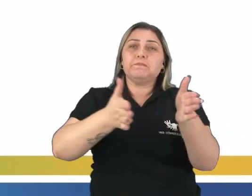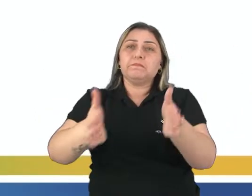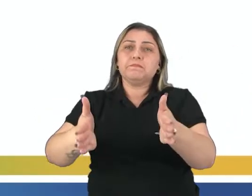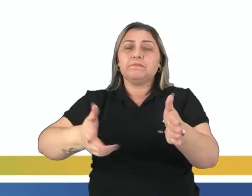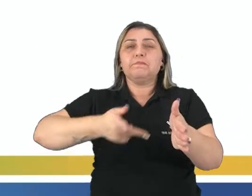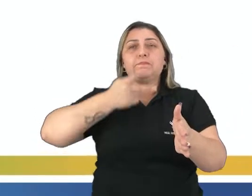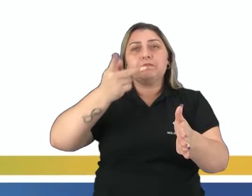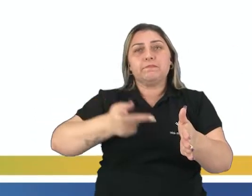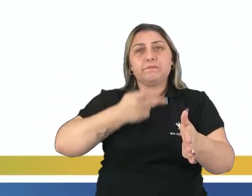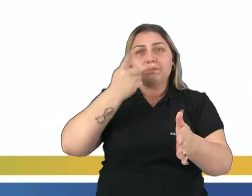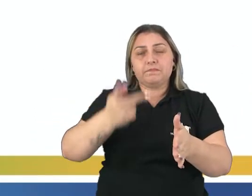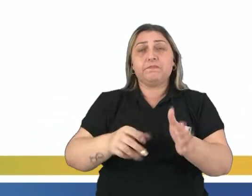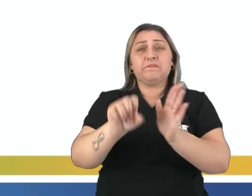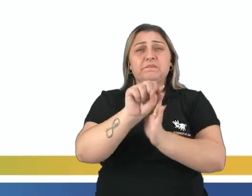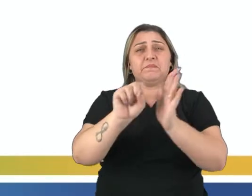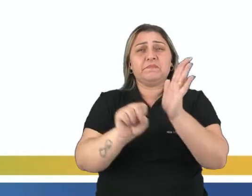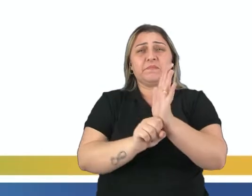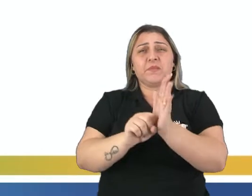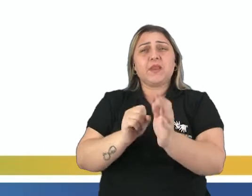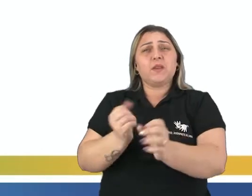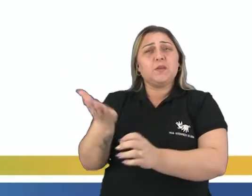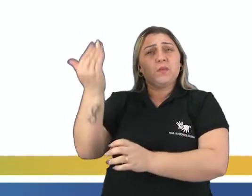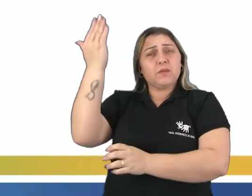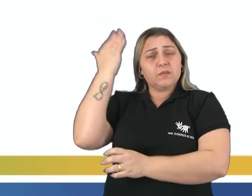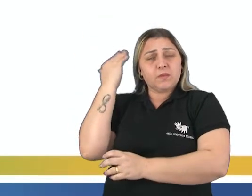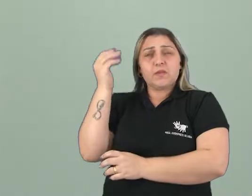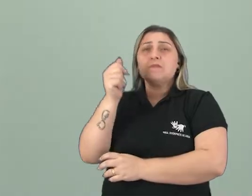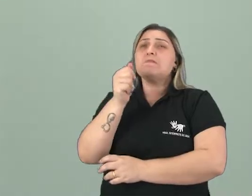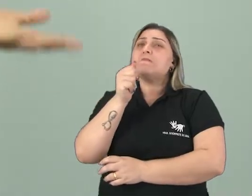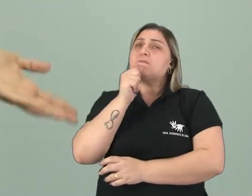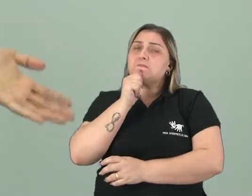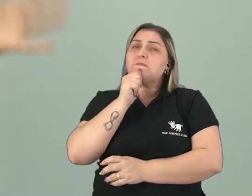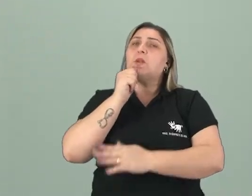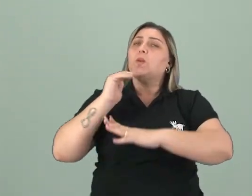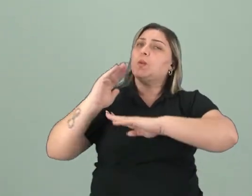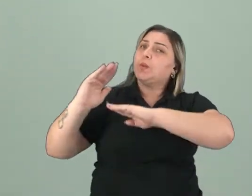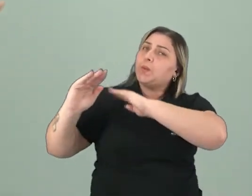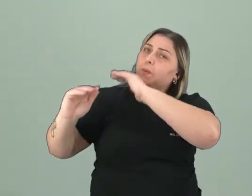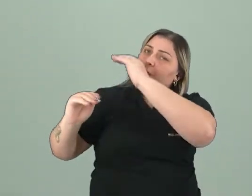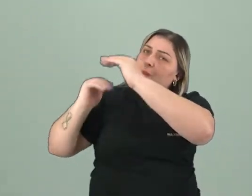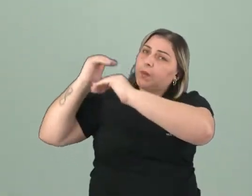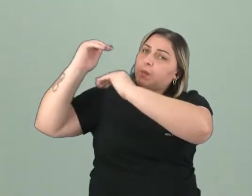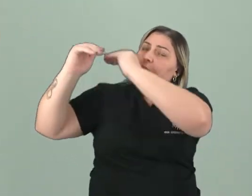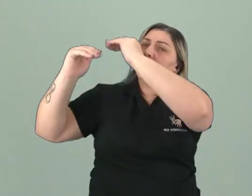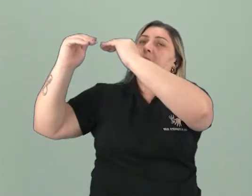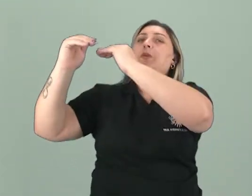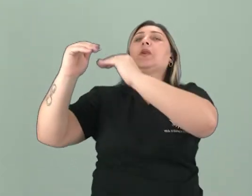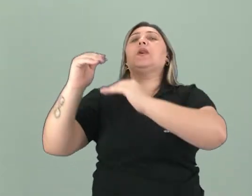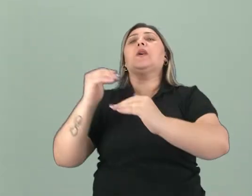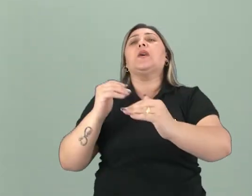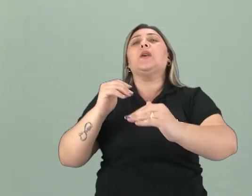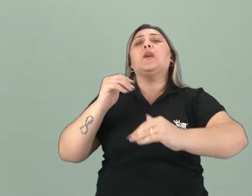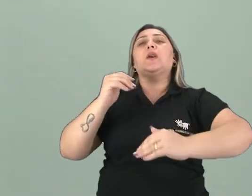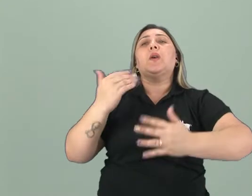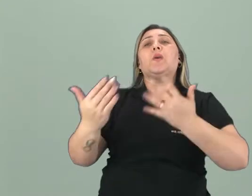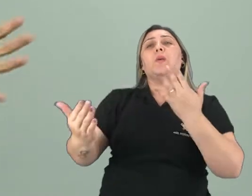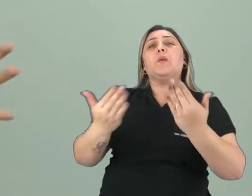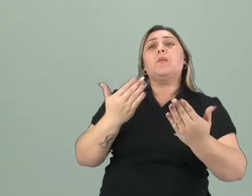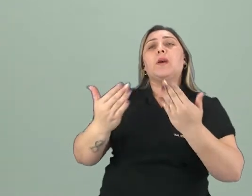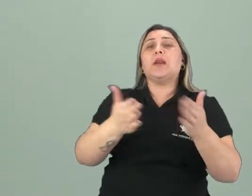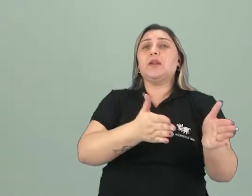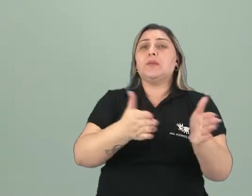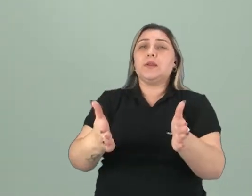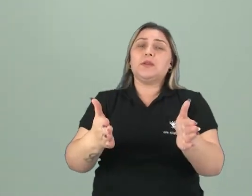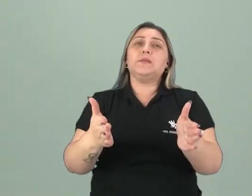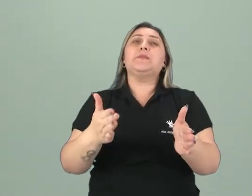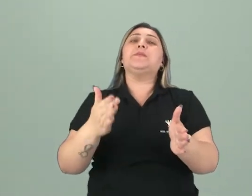está falando de séculos atrás, certo? Está ainda muito a ser desenvolvido comparado a como era nesse período. E foi